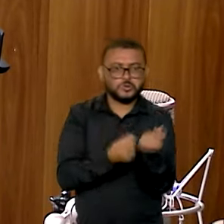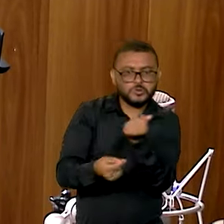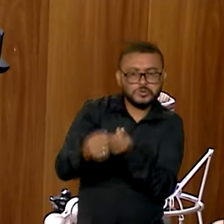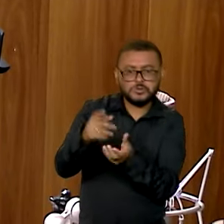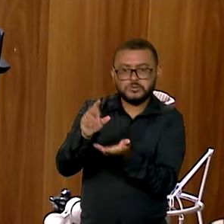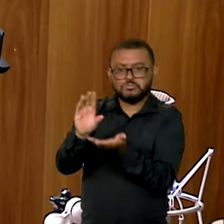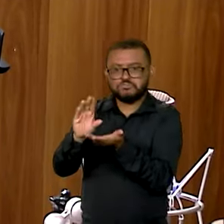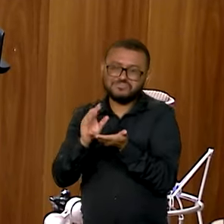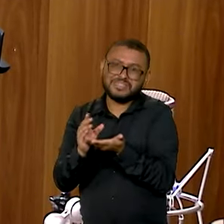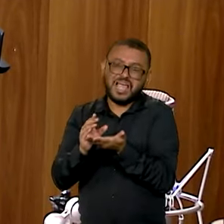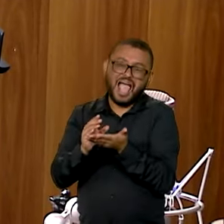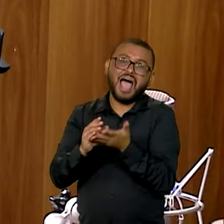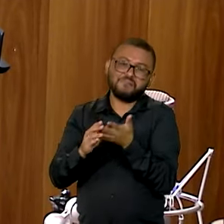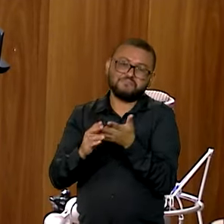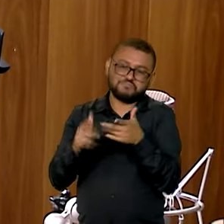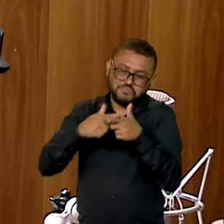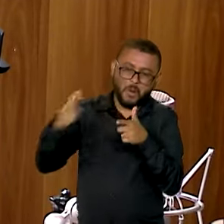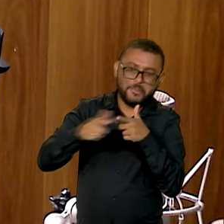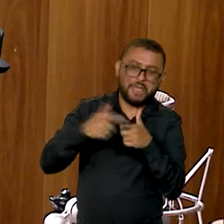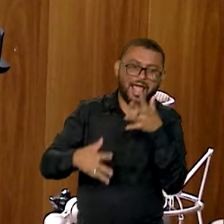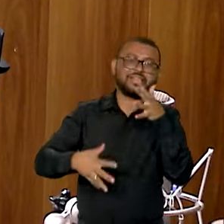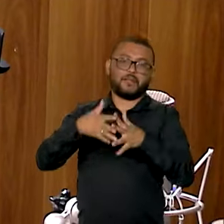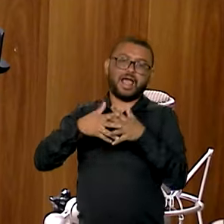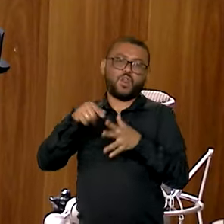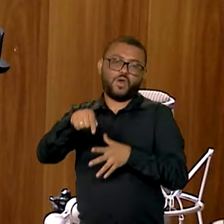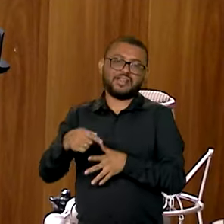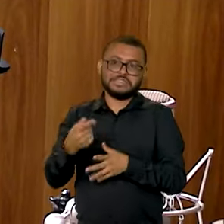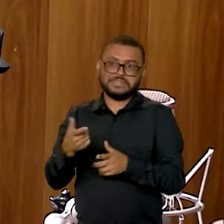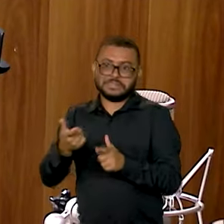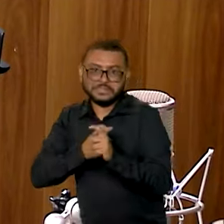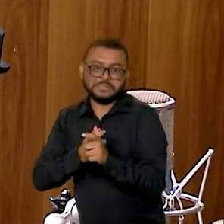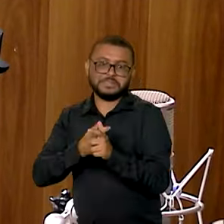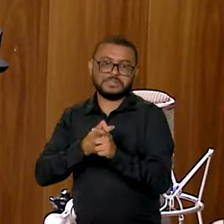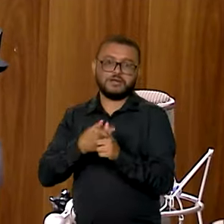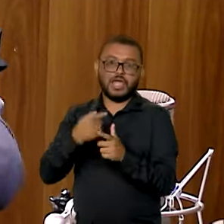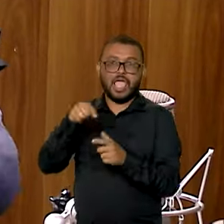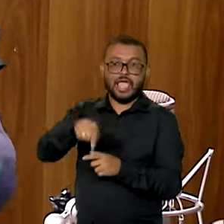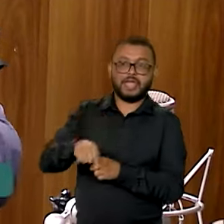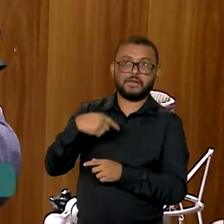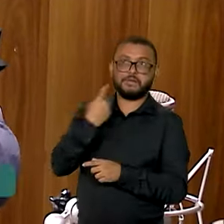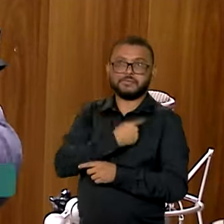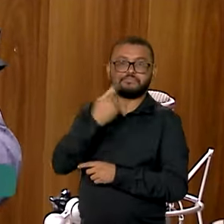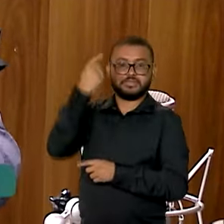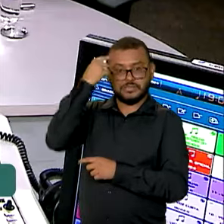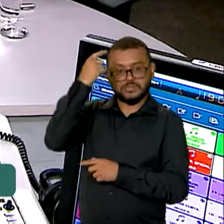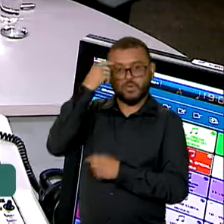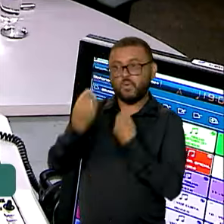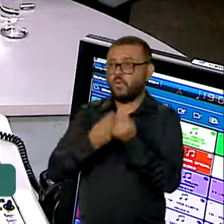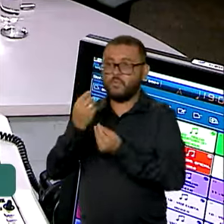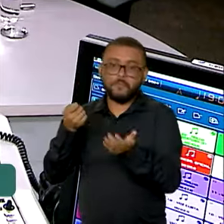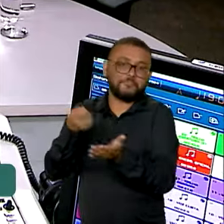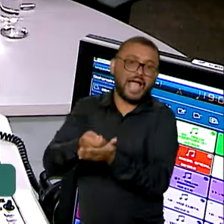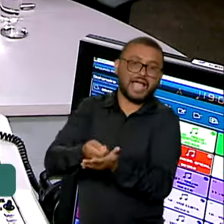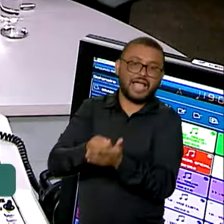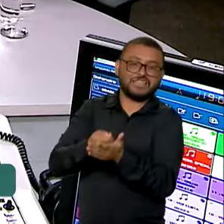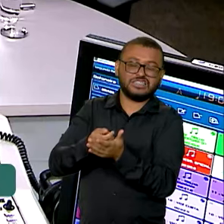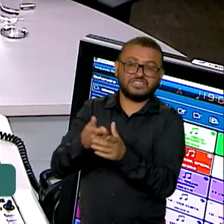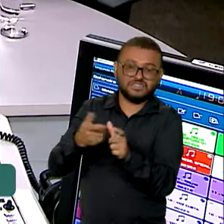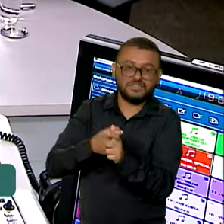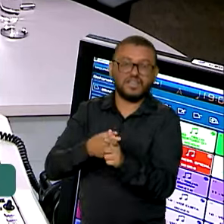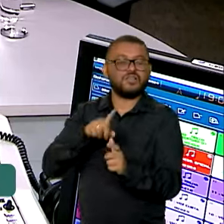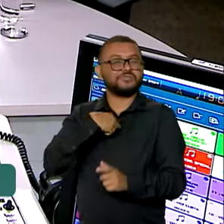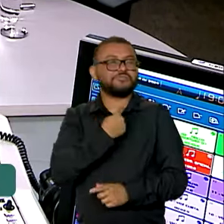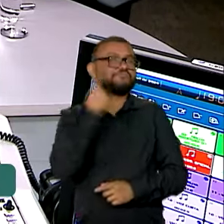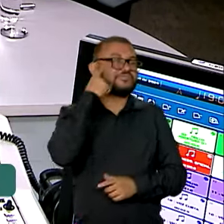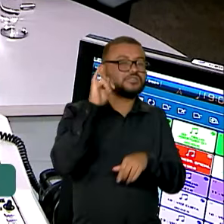e se atrapalharam. E a primeira preocupação da gente é que essas pessoas pudessem desenrolar as suas contas. Então, a gente